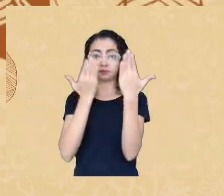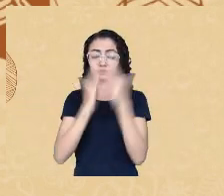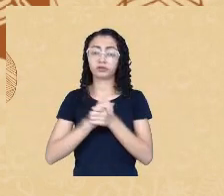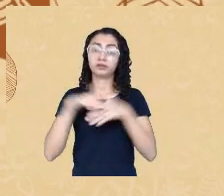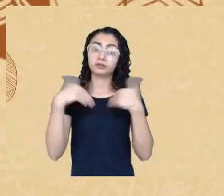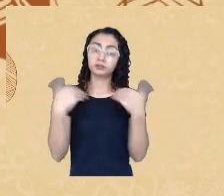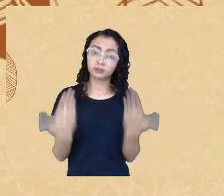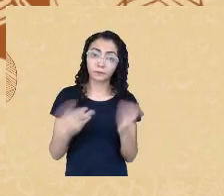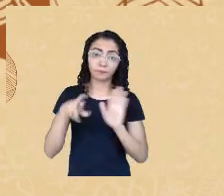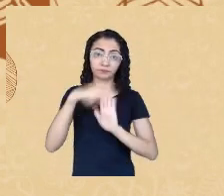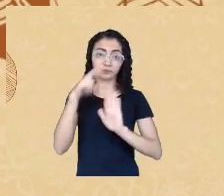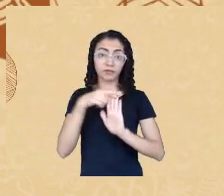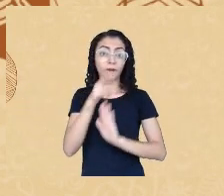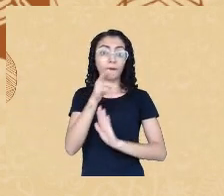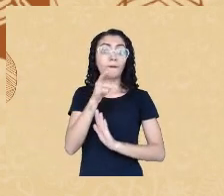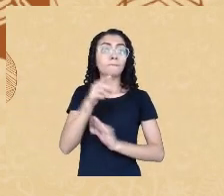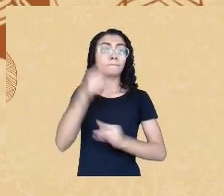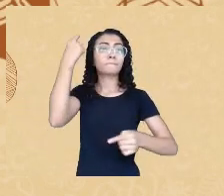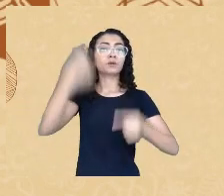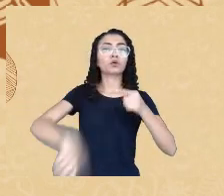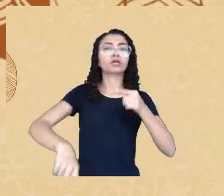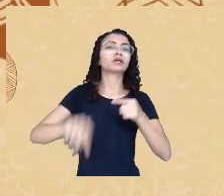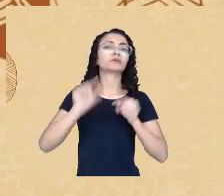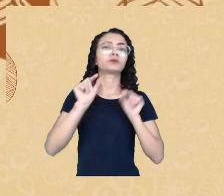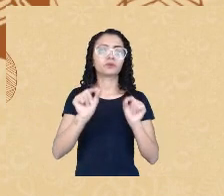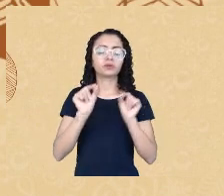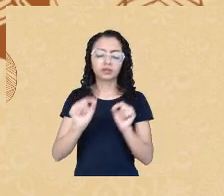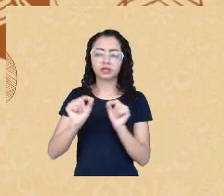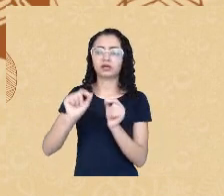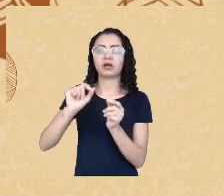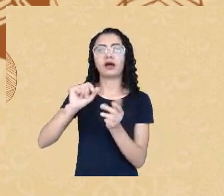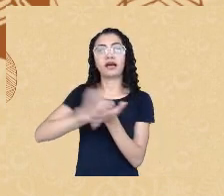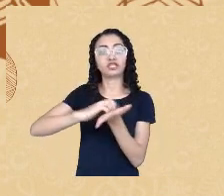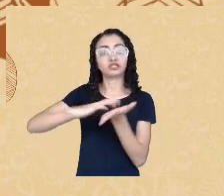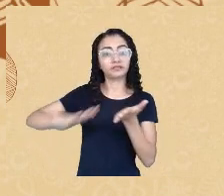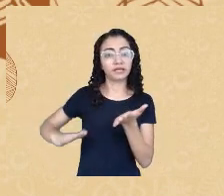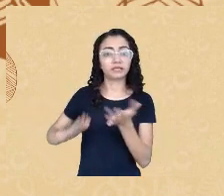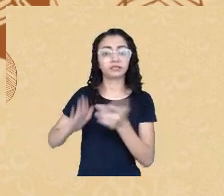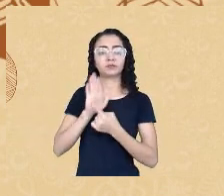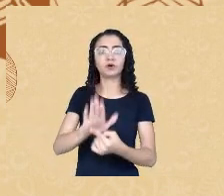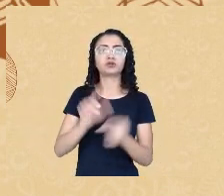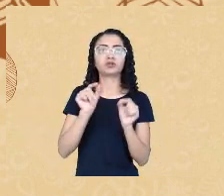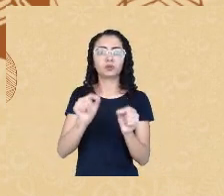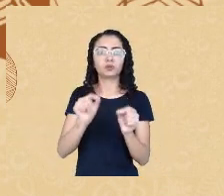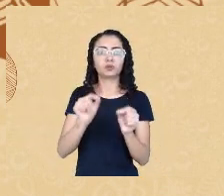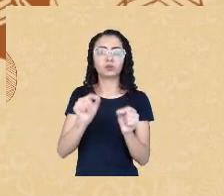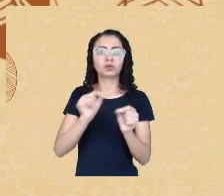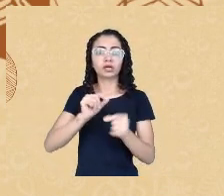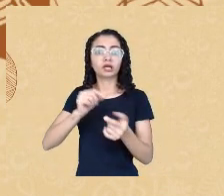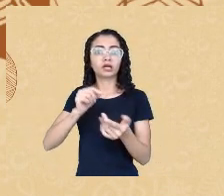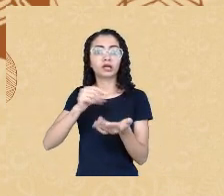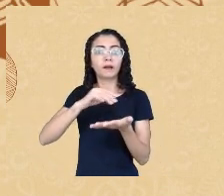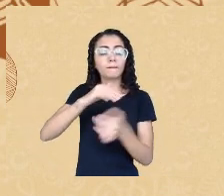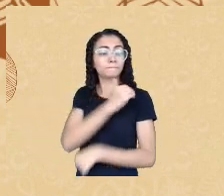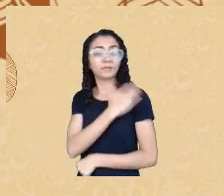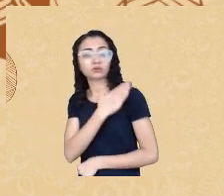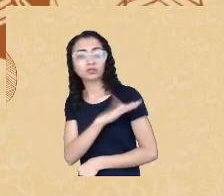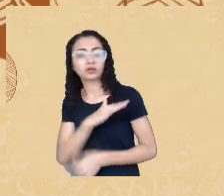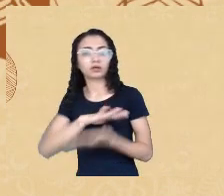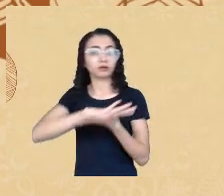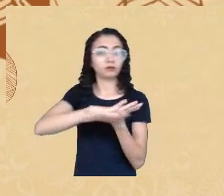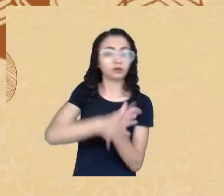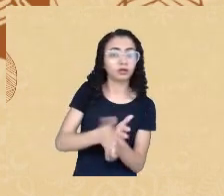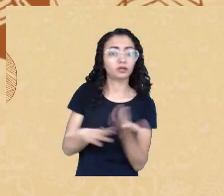a realização de atividades que se caracterizam em negligência, preconceito, exploração, violência,